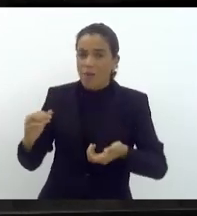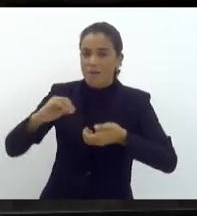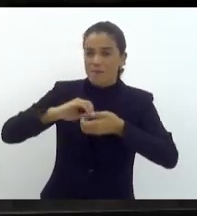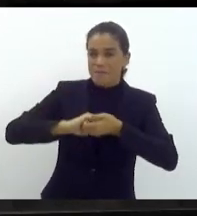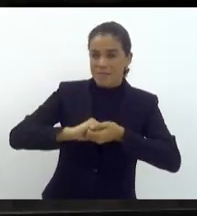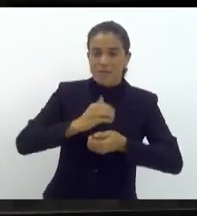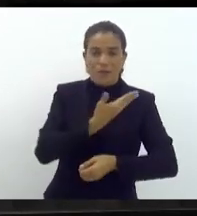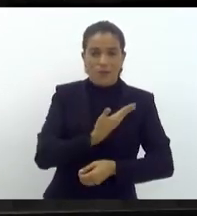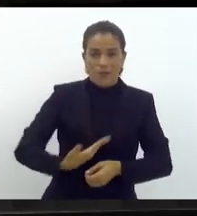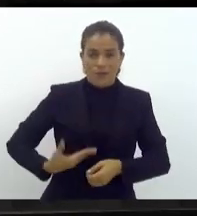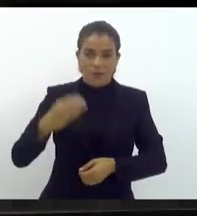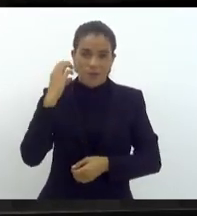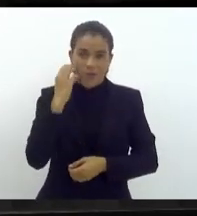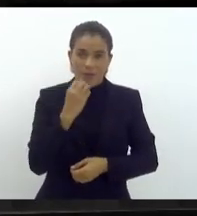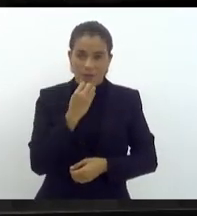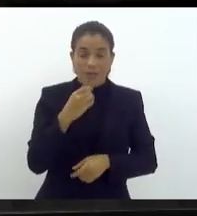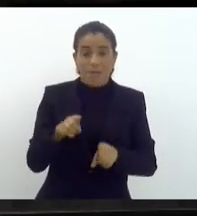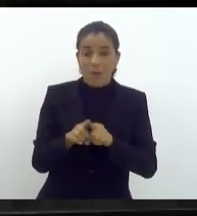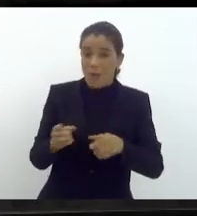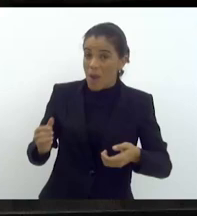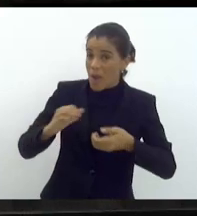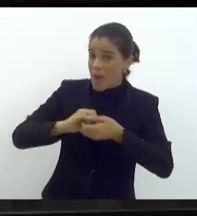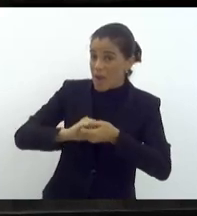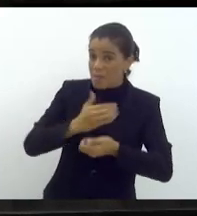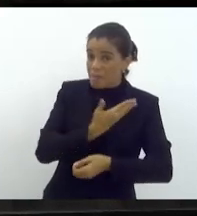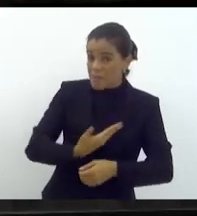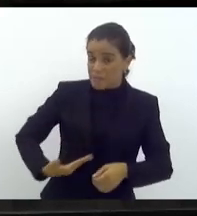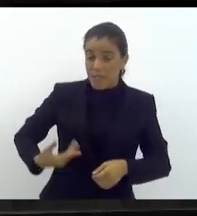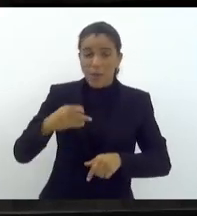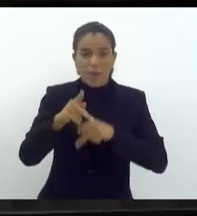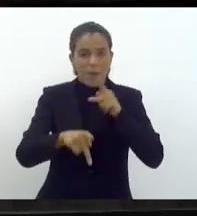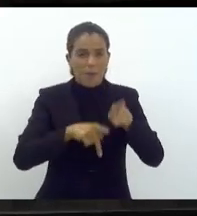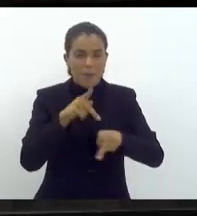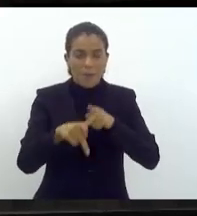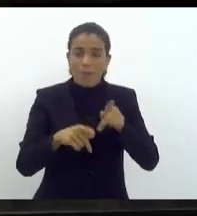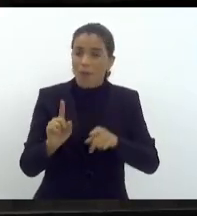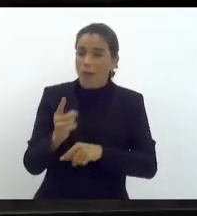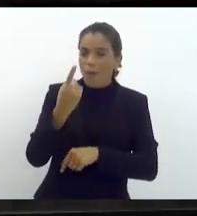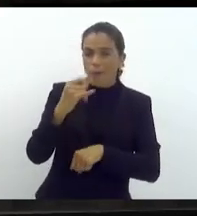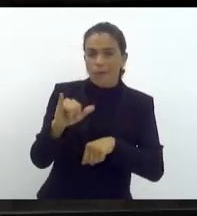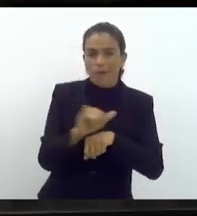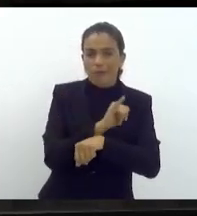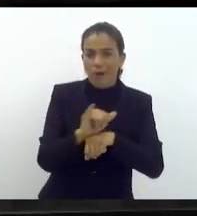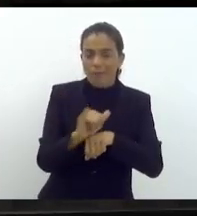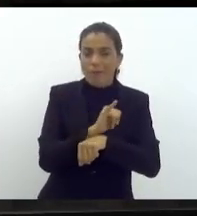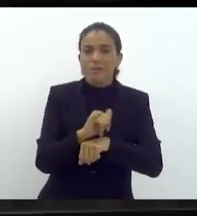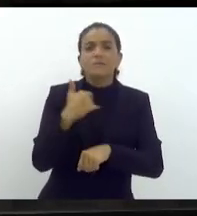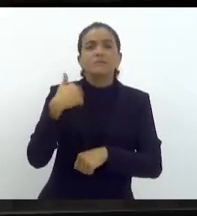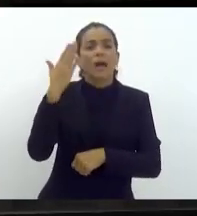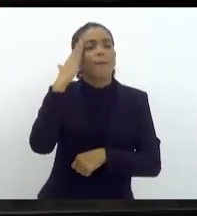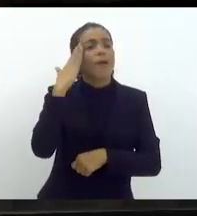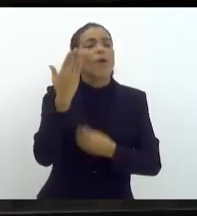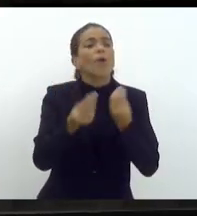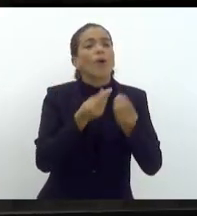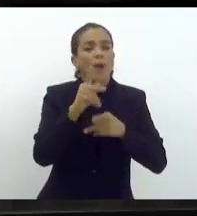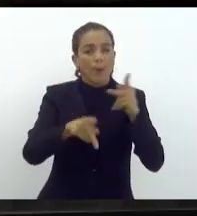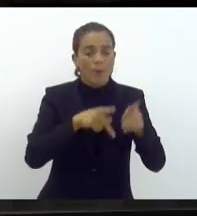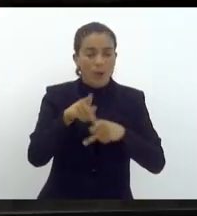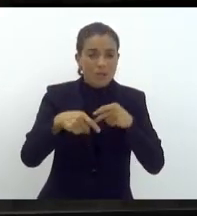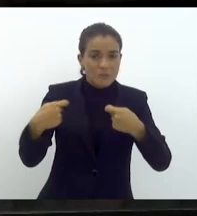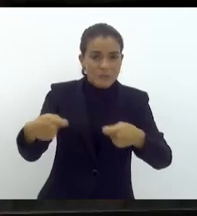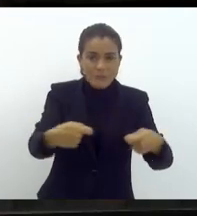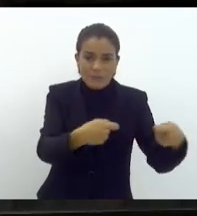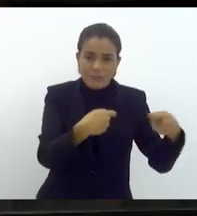com o governador Cláudio Castro, a parceria com o diálogo com a população, porque a única forma da gente saber o que a população precisa é ouvir na